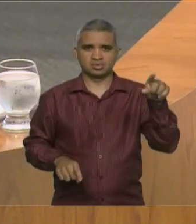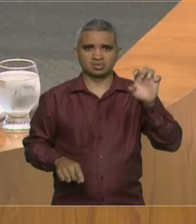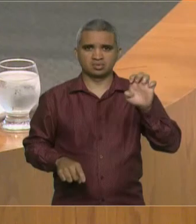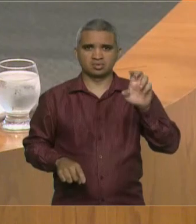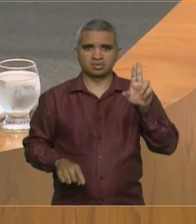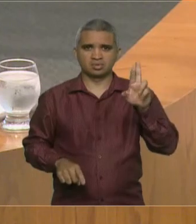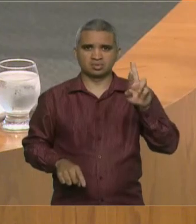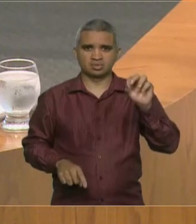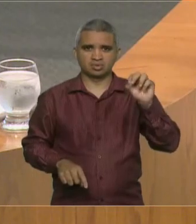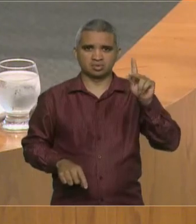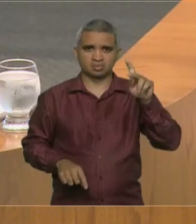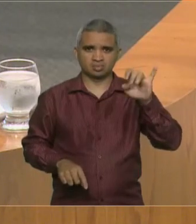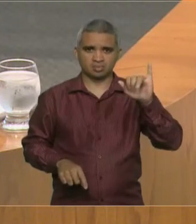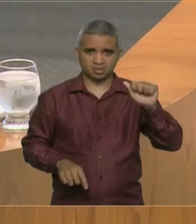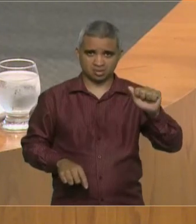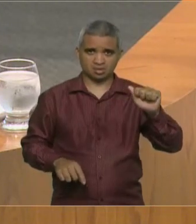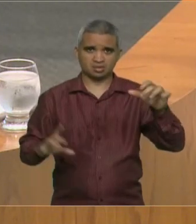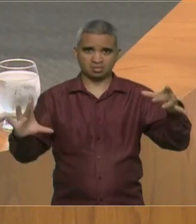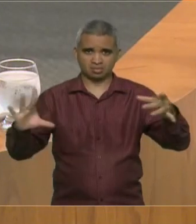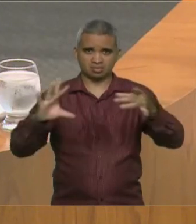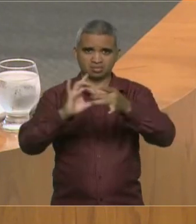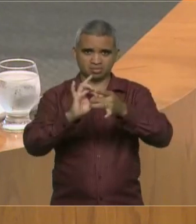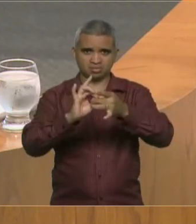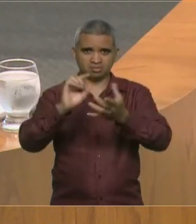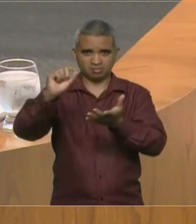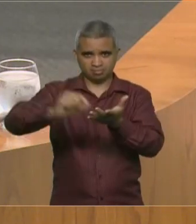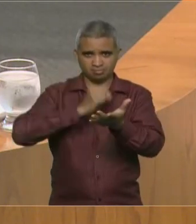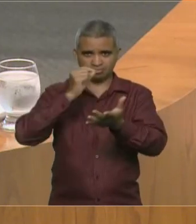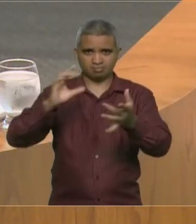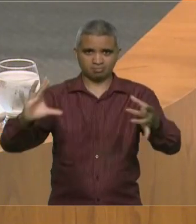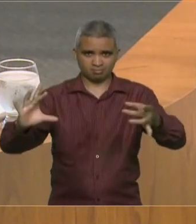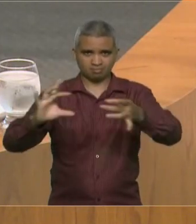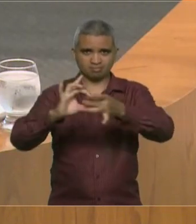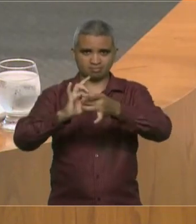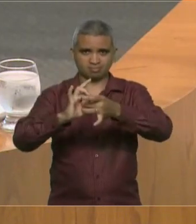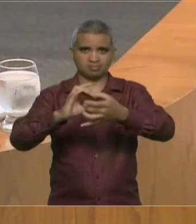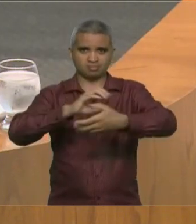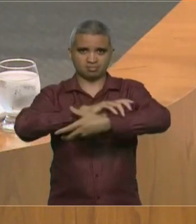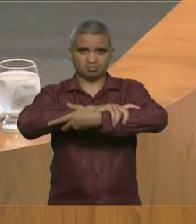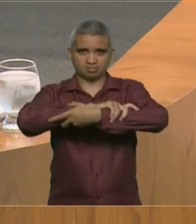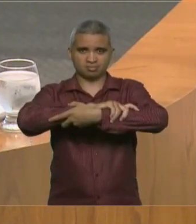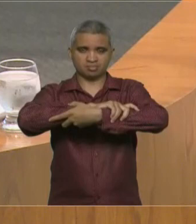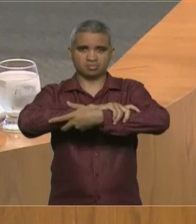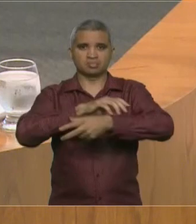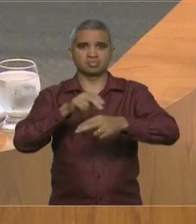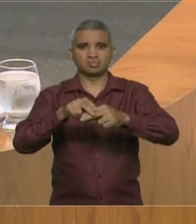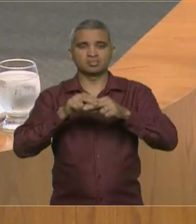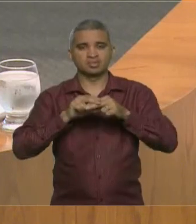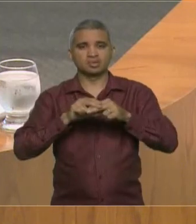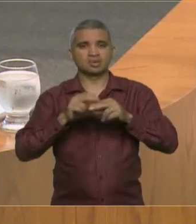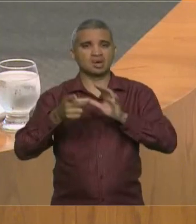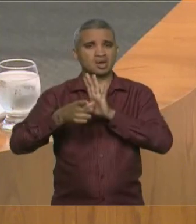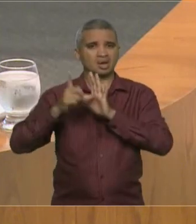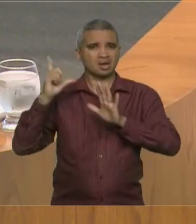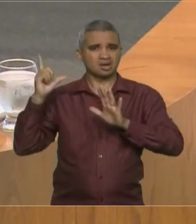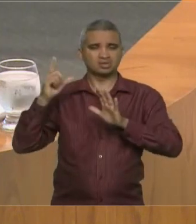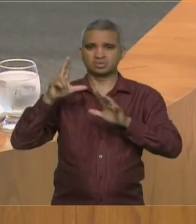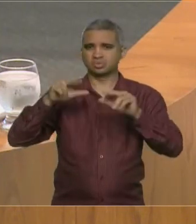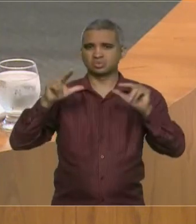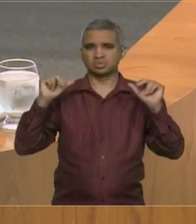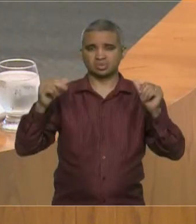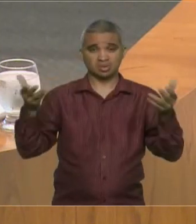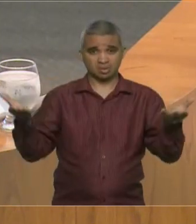Bolsonaro, esse acordo foi assinado. sem dúvida alguma, ele trará desenvolvimento econômico